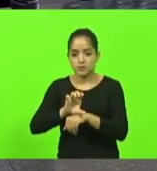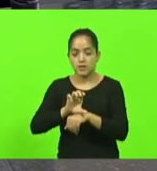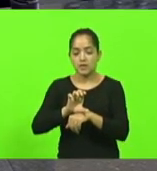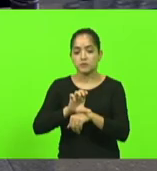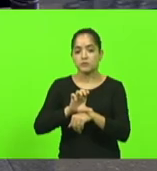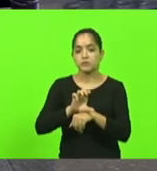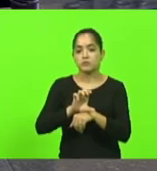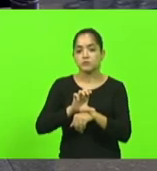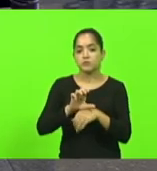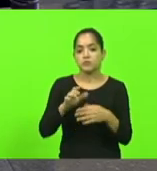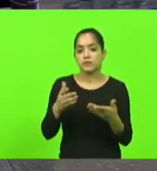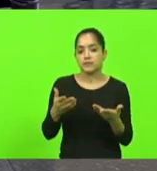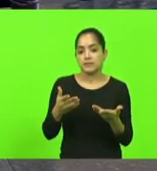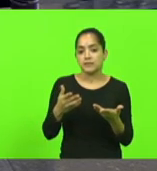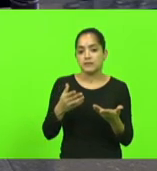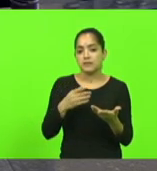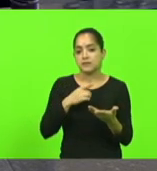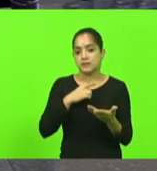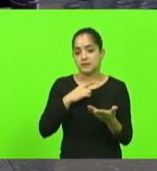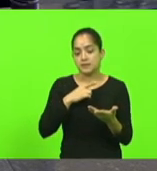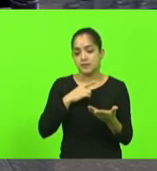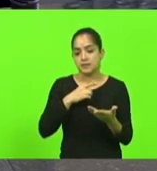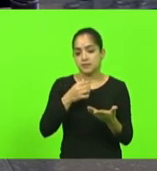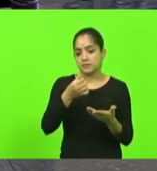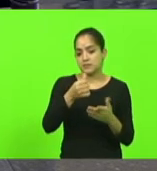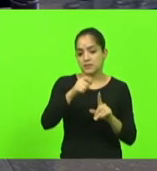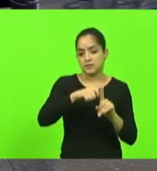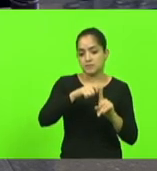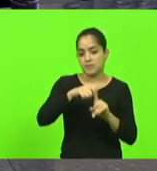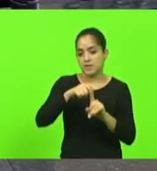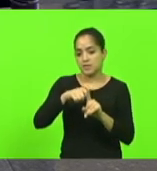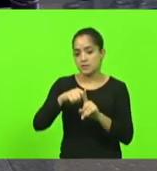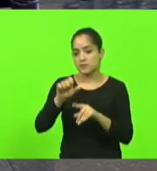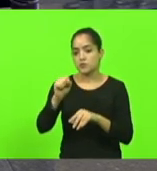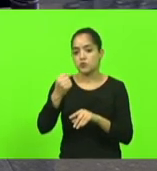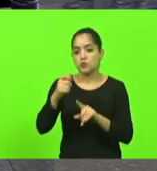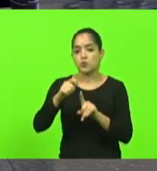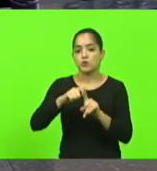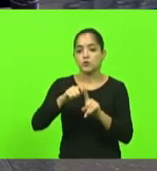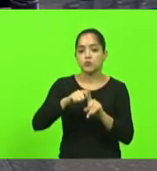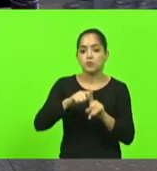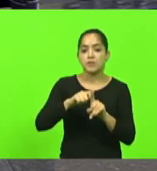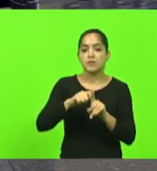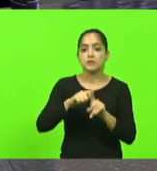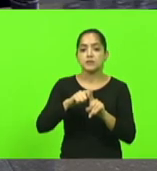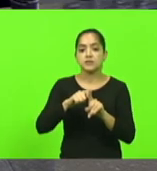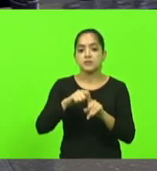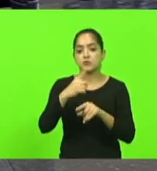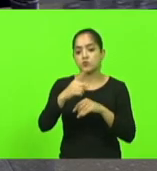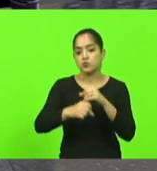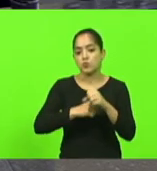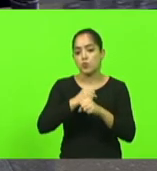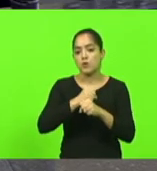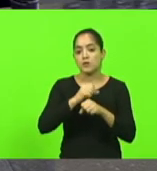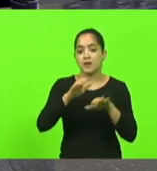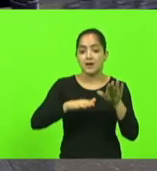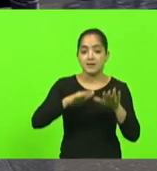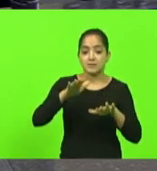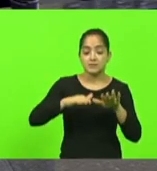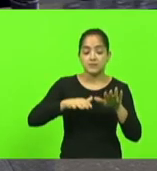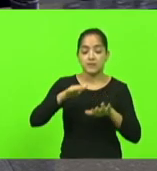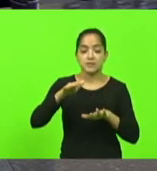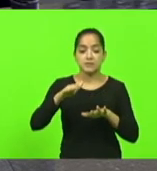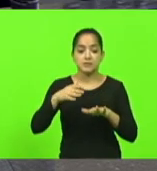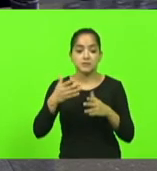tenhamos aí seis meses oito meses um ano deputado Maurício às vezes para conceder